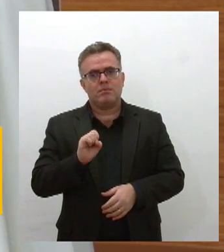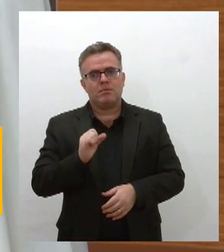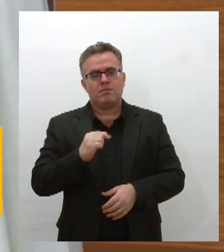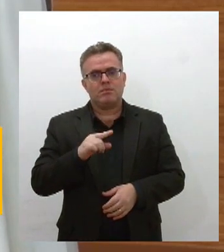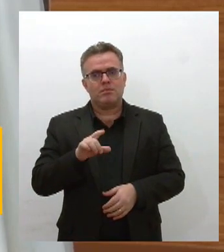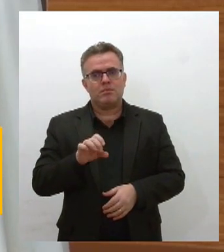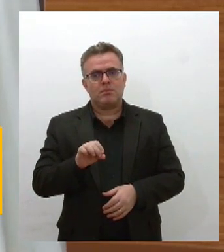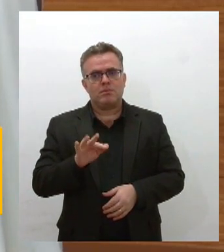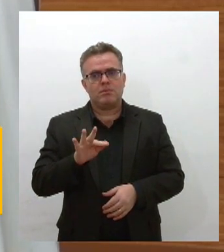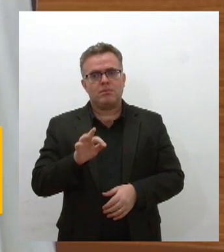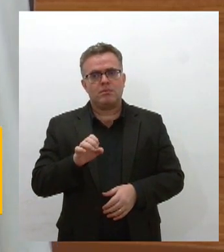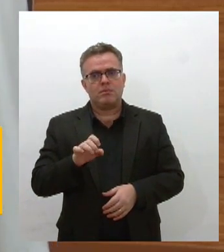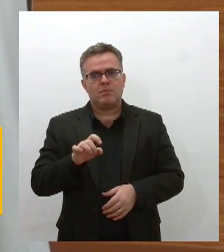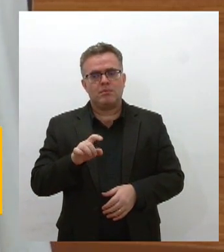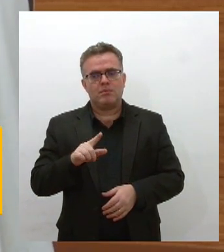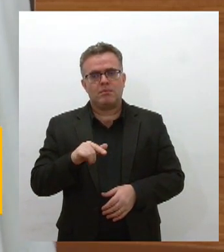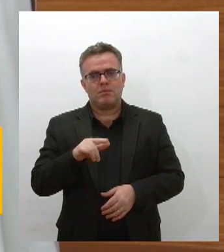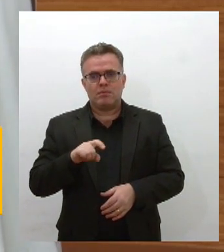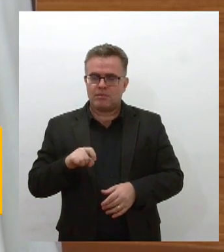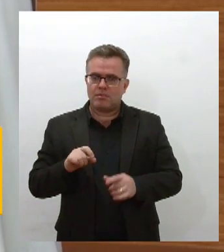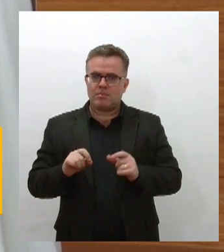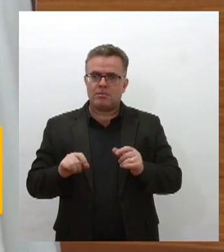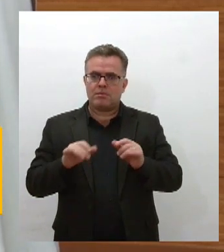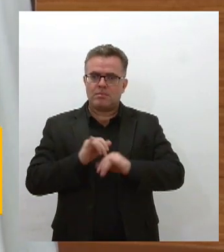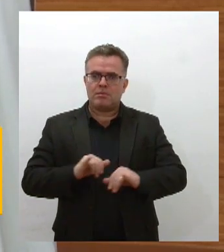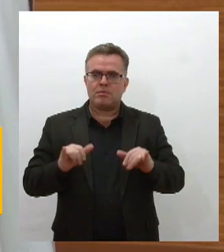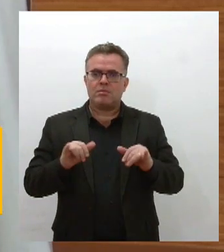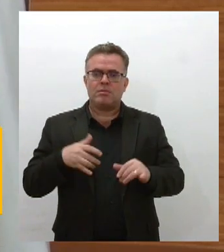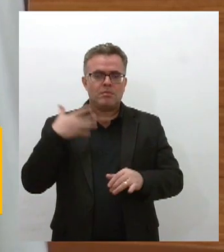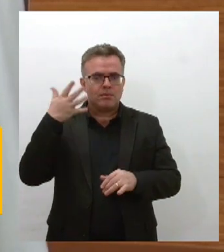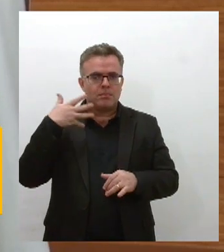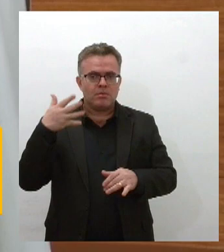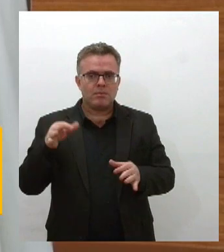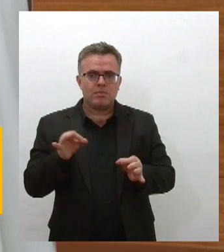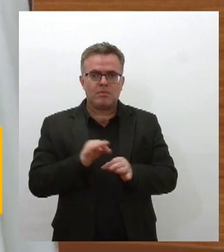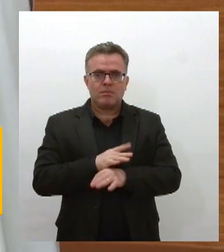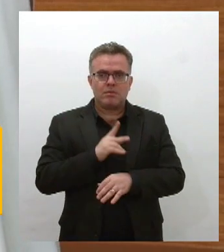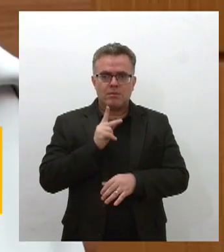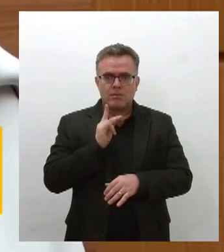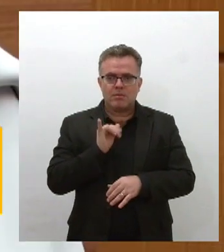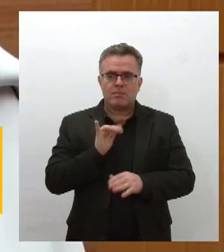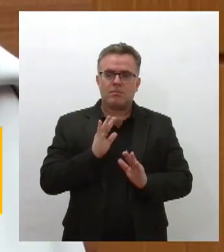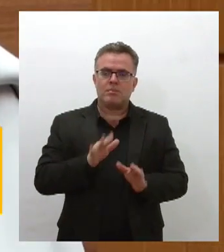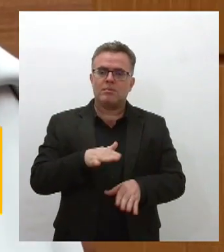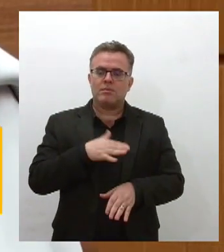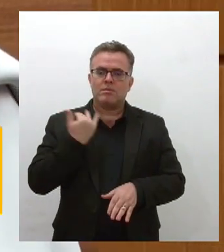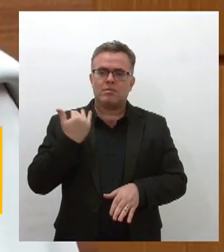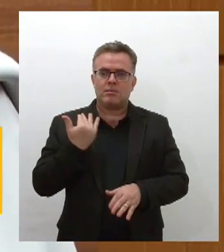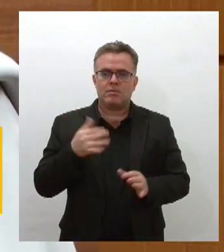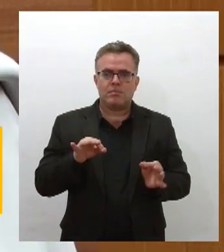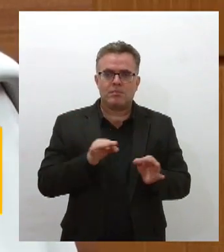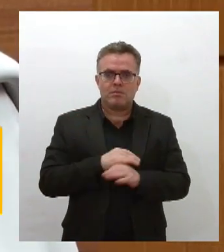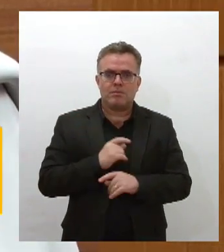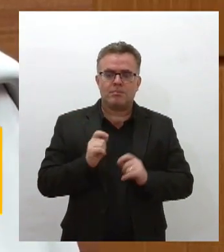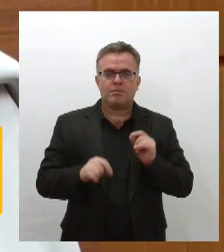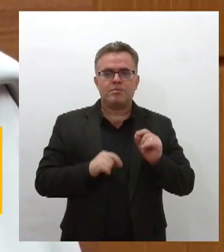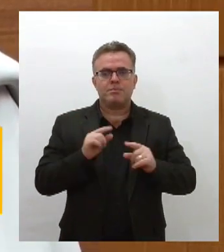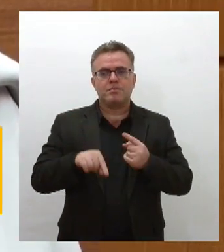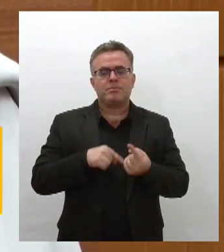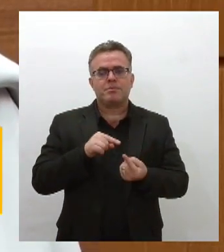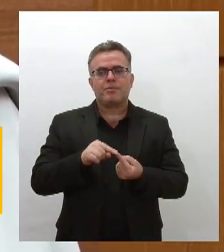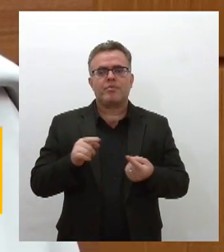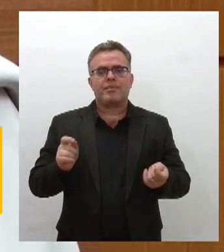Arruda lembrou em seu discurso dos pais já falecidos de quem disse de quem herdado